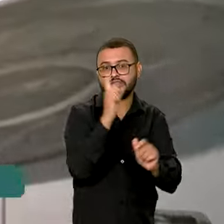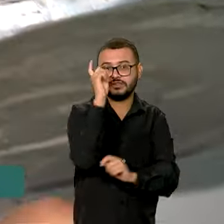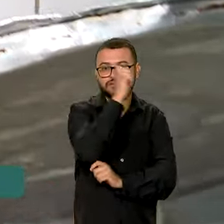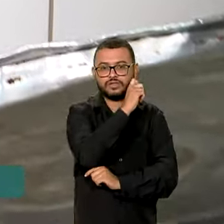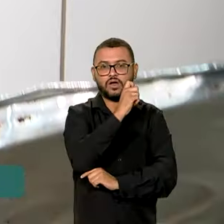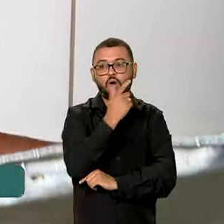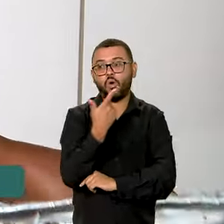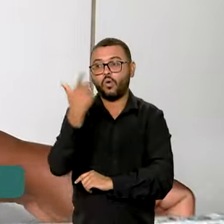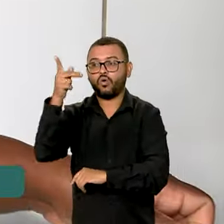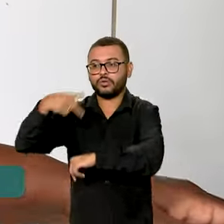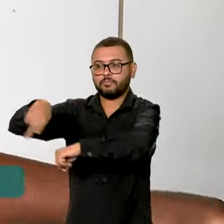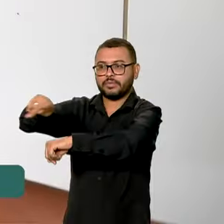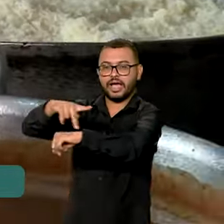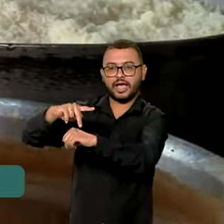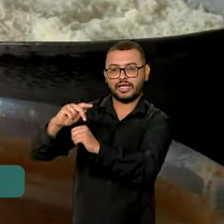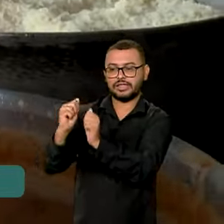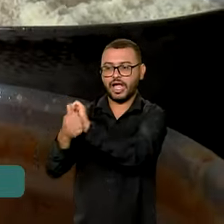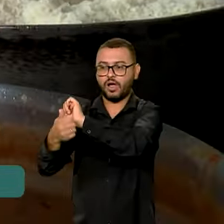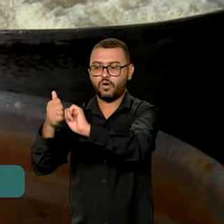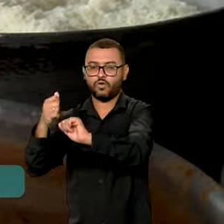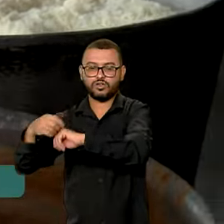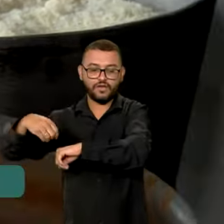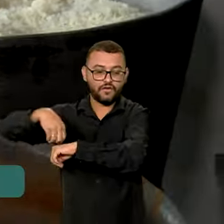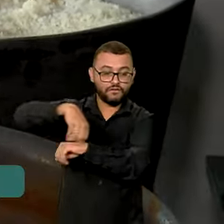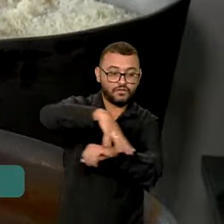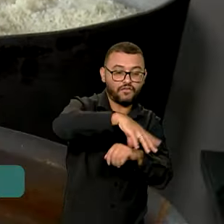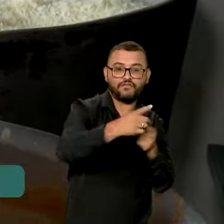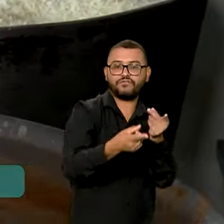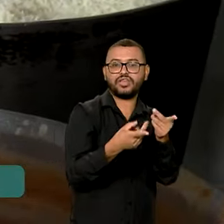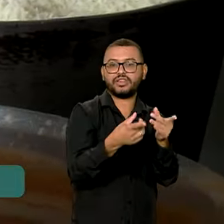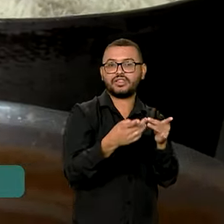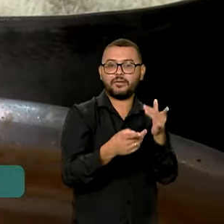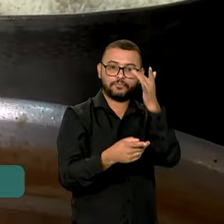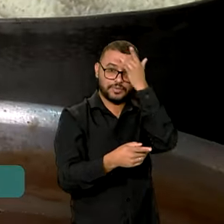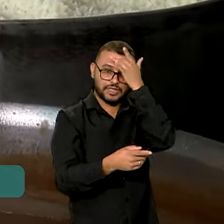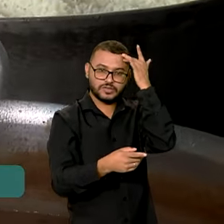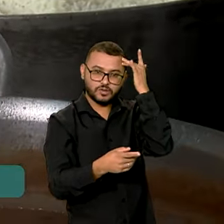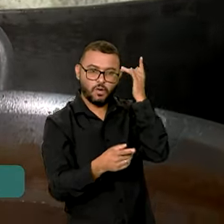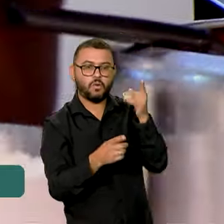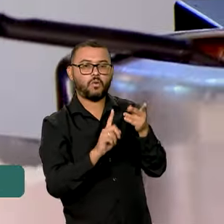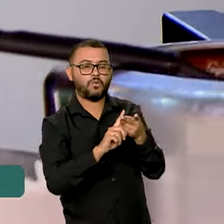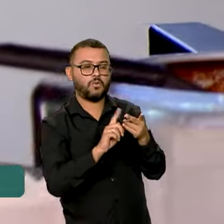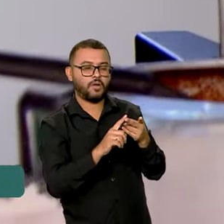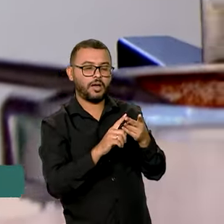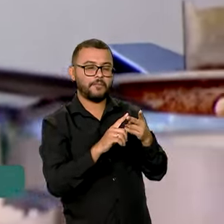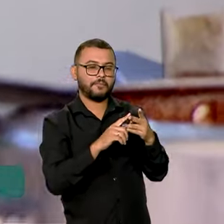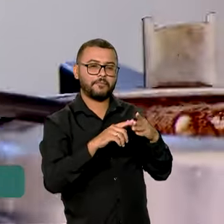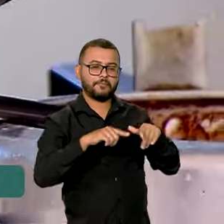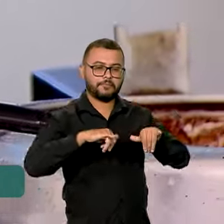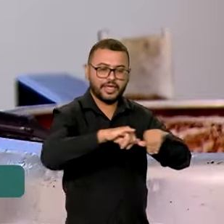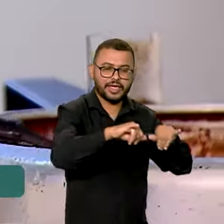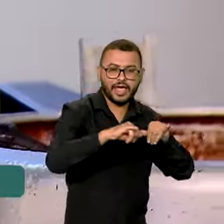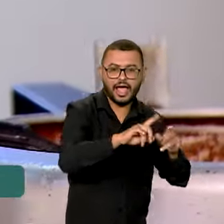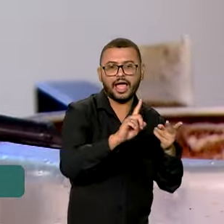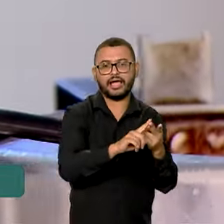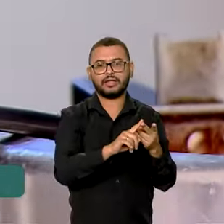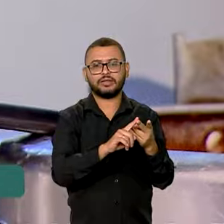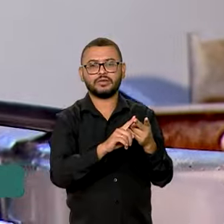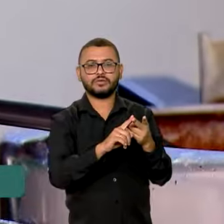proveniente de outros países, será destinado à venda para pequenos varejistas, mercados de vizinhança,